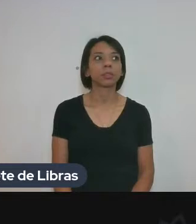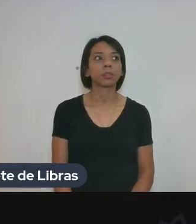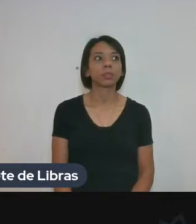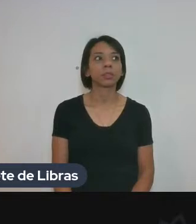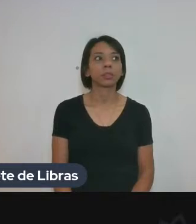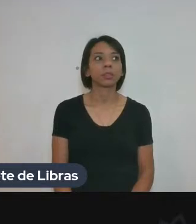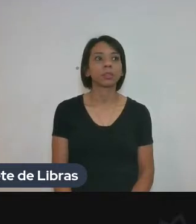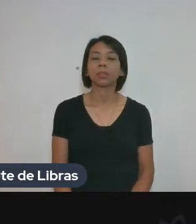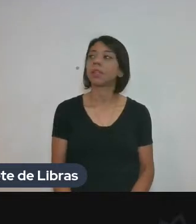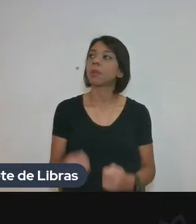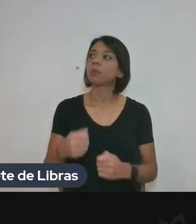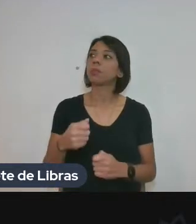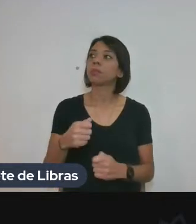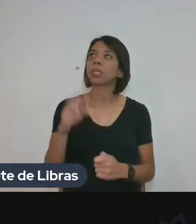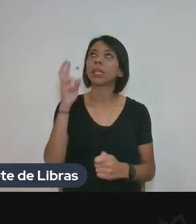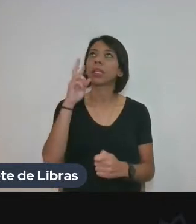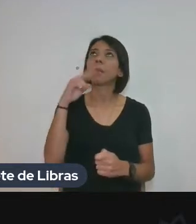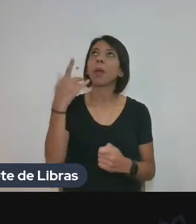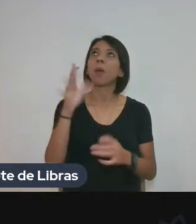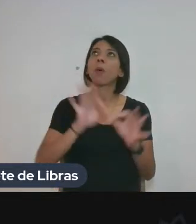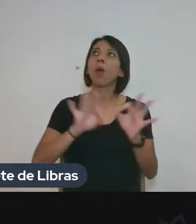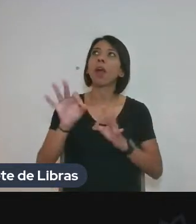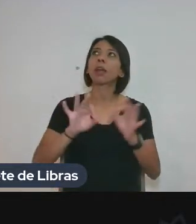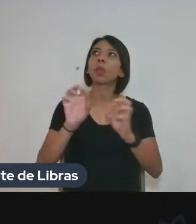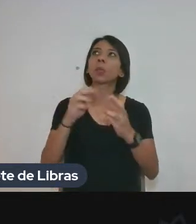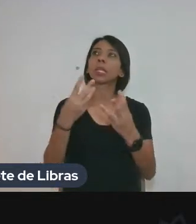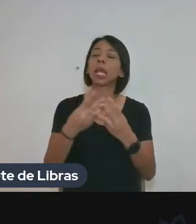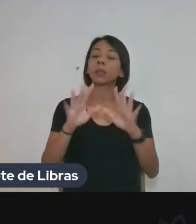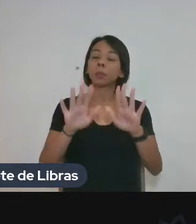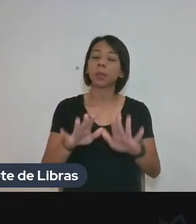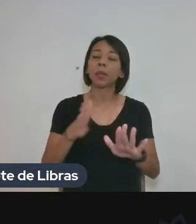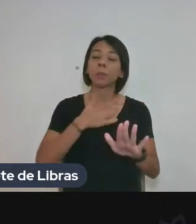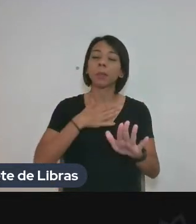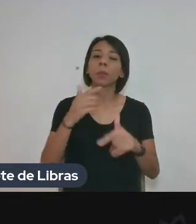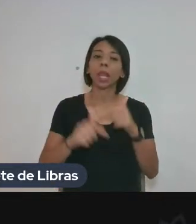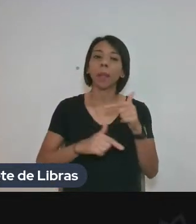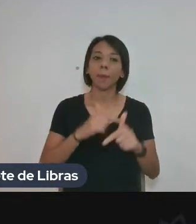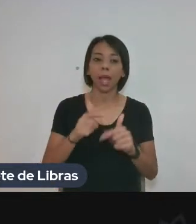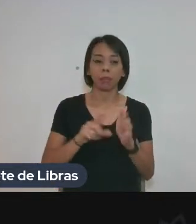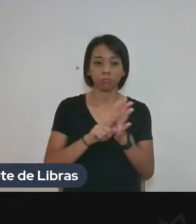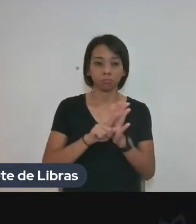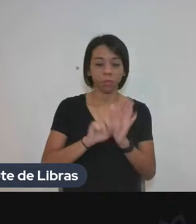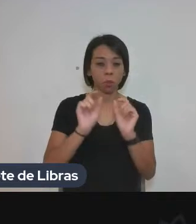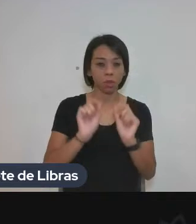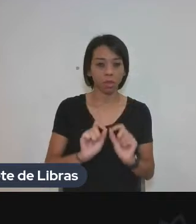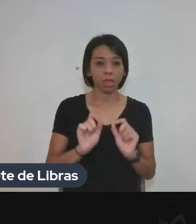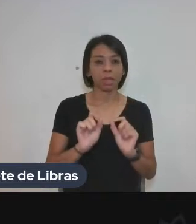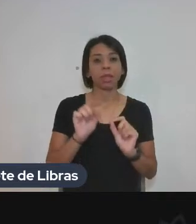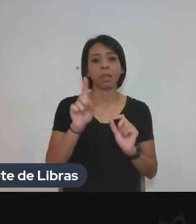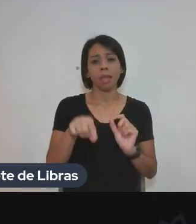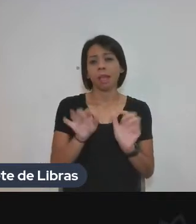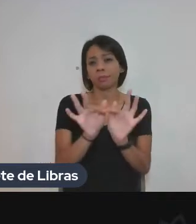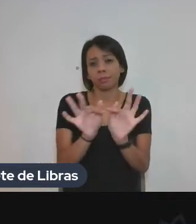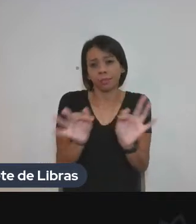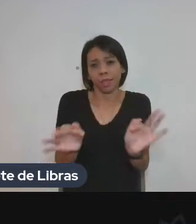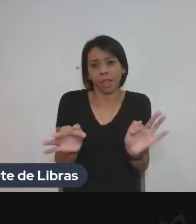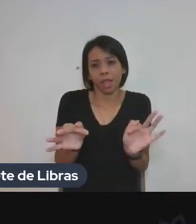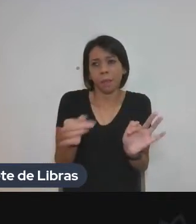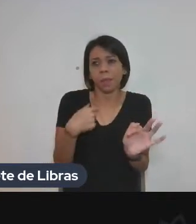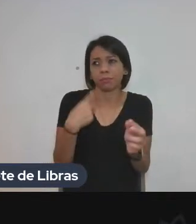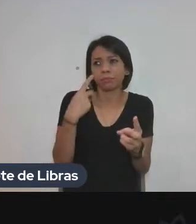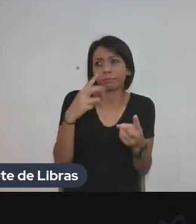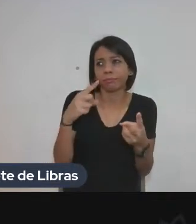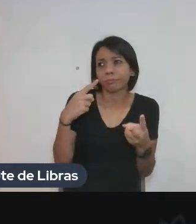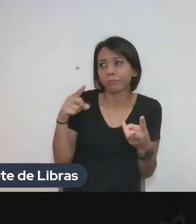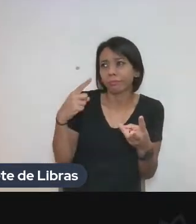Preciso lembrar qual é a ordem dele, mas enfim. O meu trabalho, ele é um trabalho que ele é relativamente simples em relação aos outros,